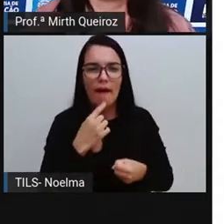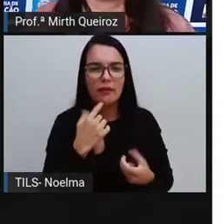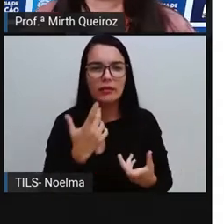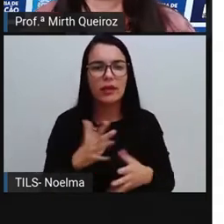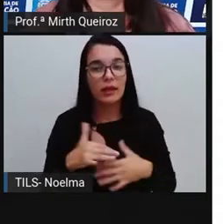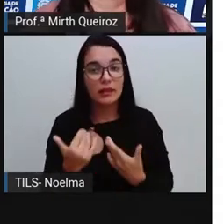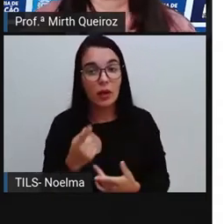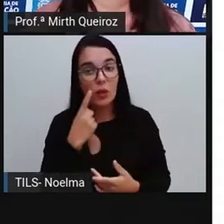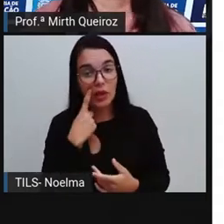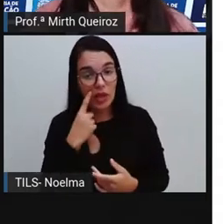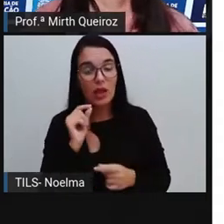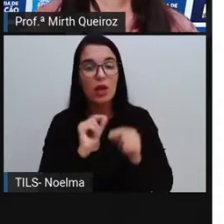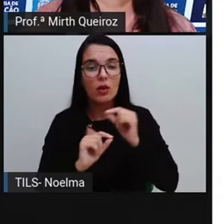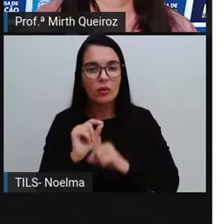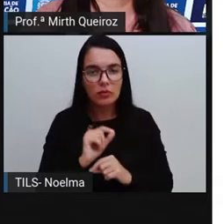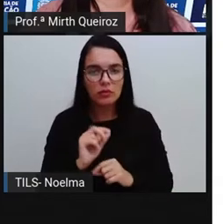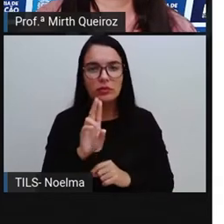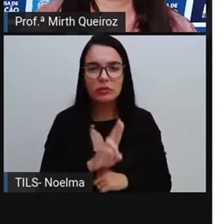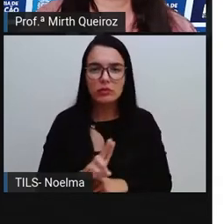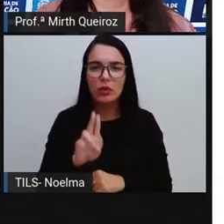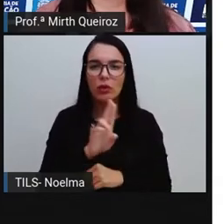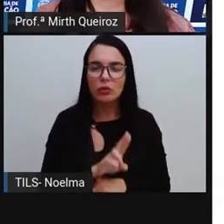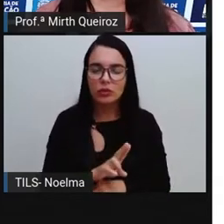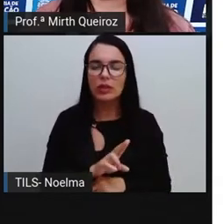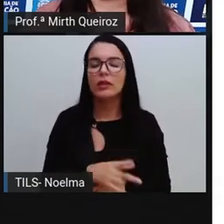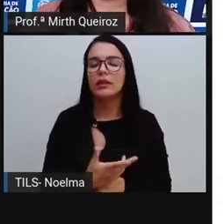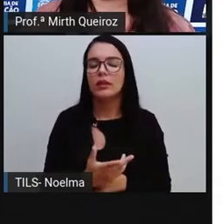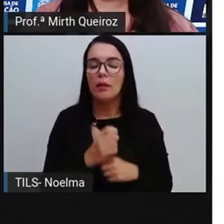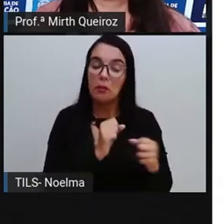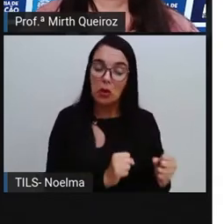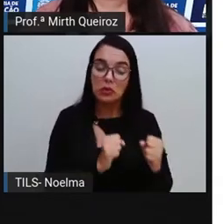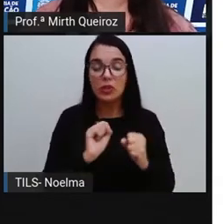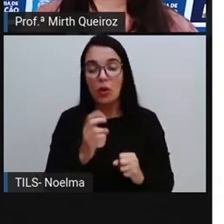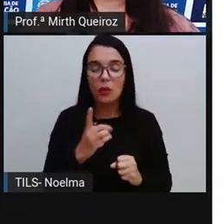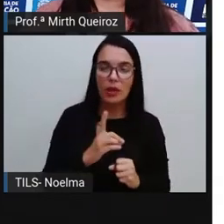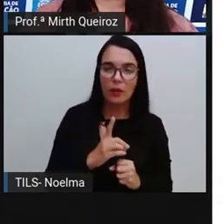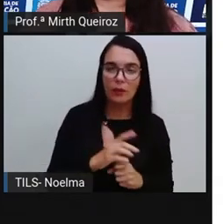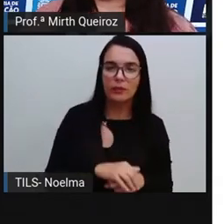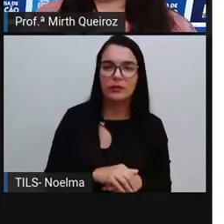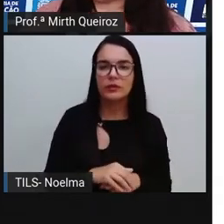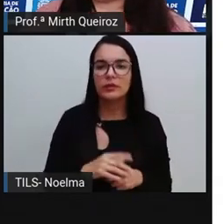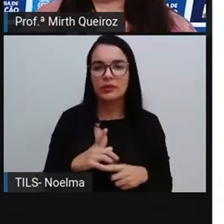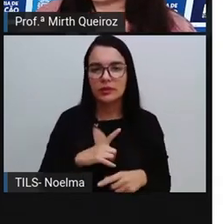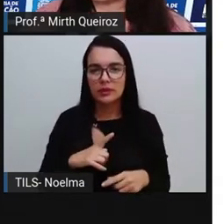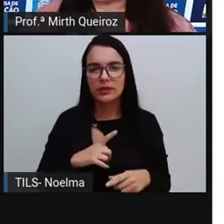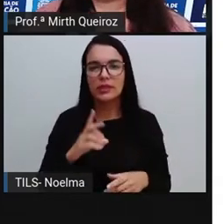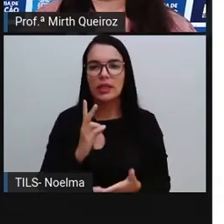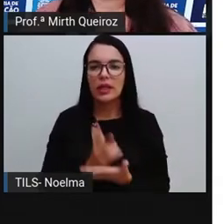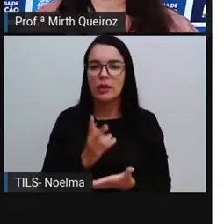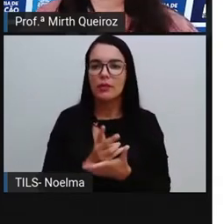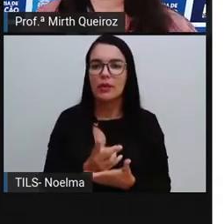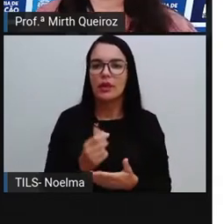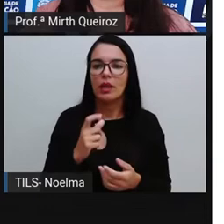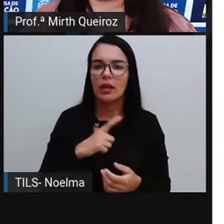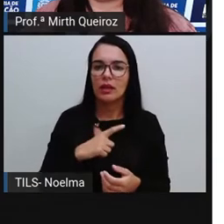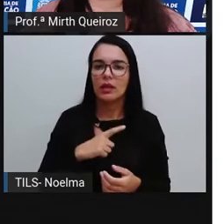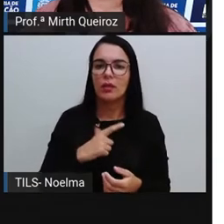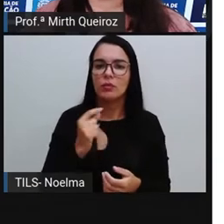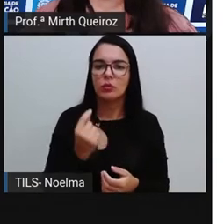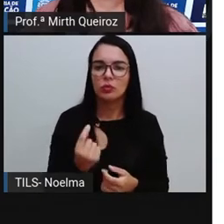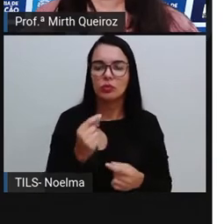quê? Qualquer probabilidade. Sempre que consumimos um produto, ele passou por um processo de pesquisa que foi